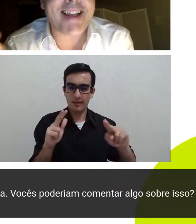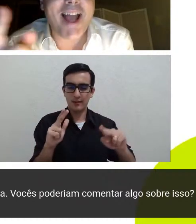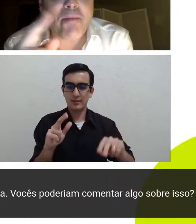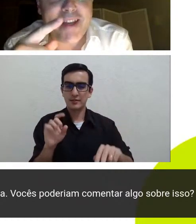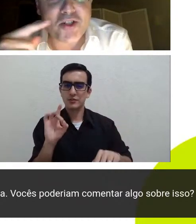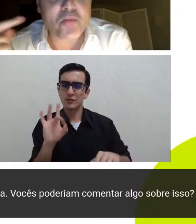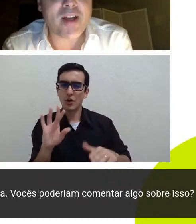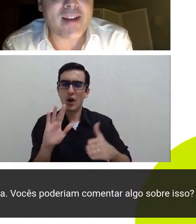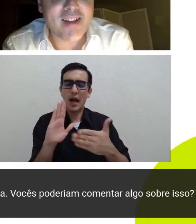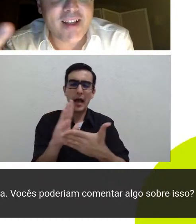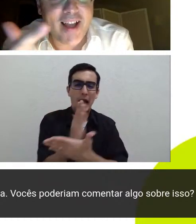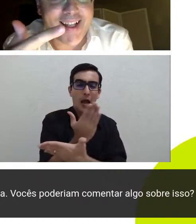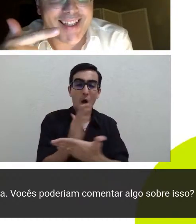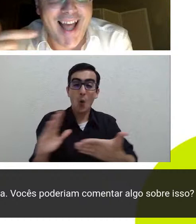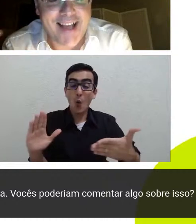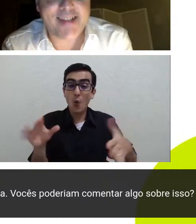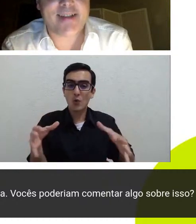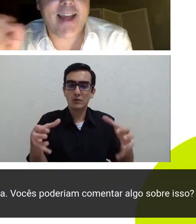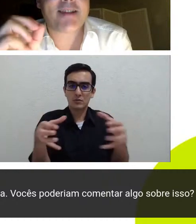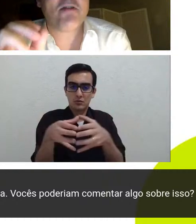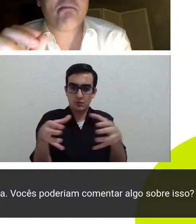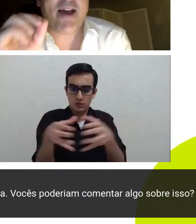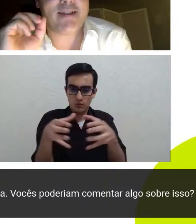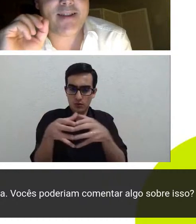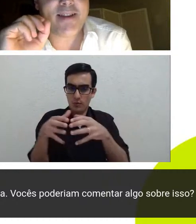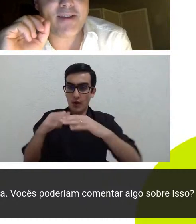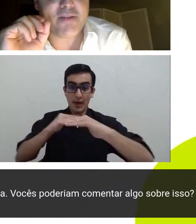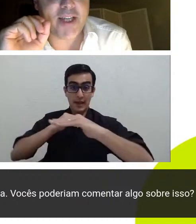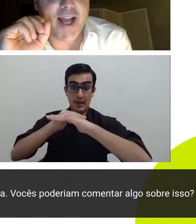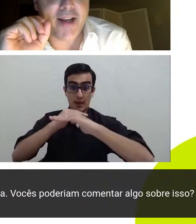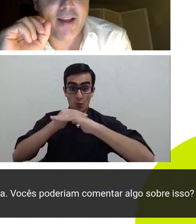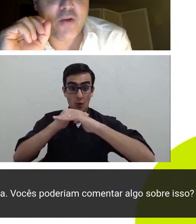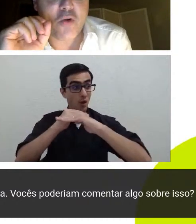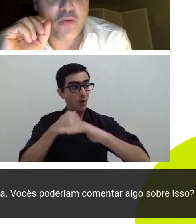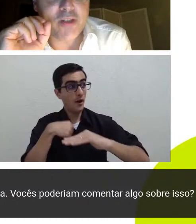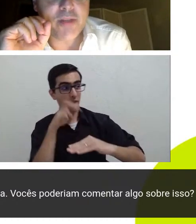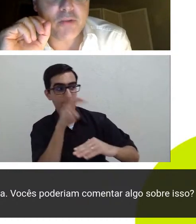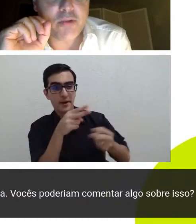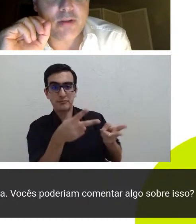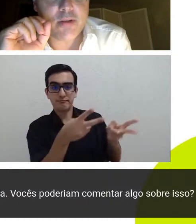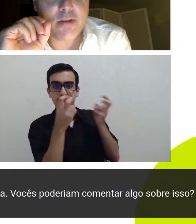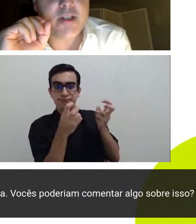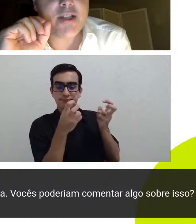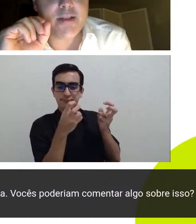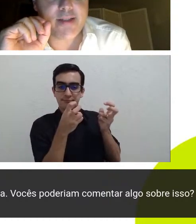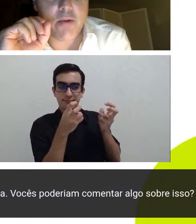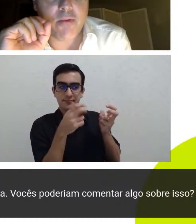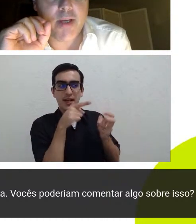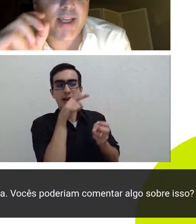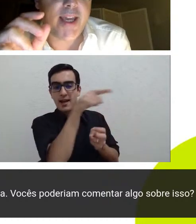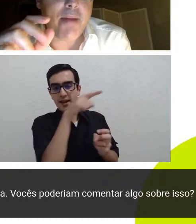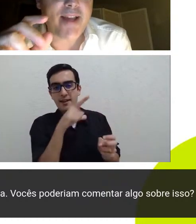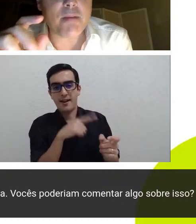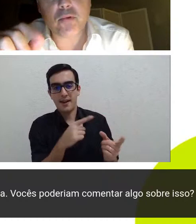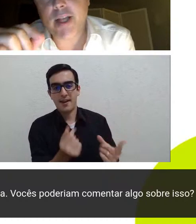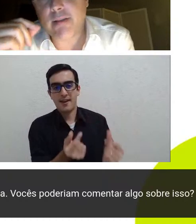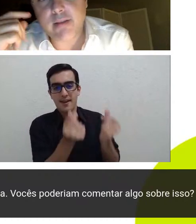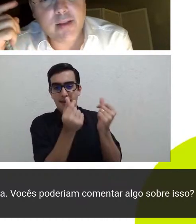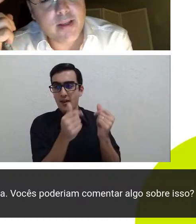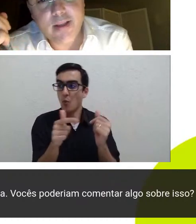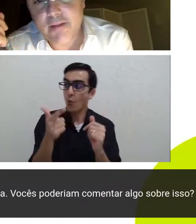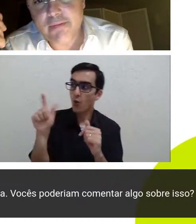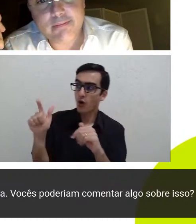pertencem à mesma classe é que são capazes de identificar como um elemento de distinção e aí é mais